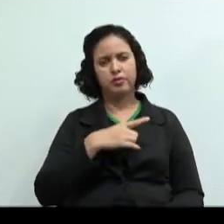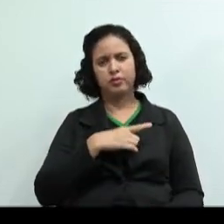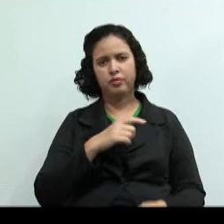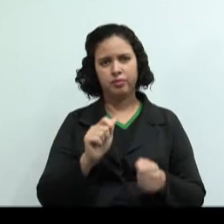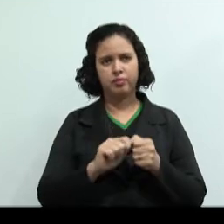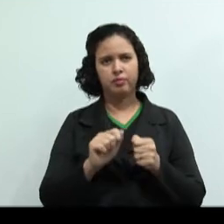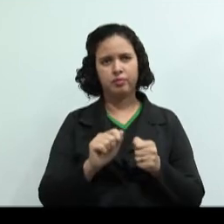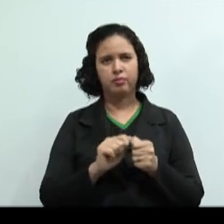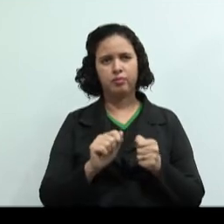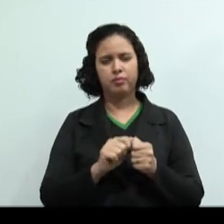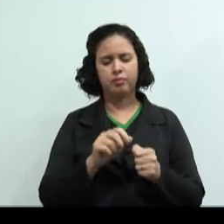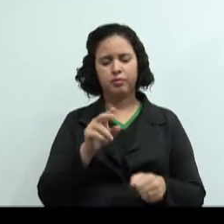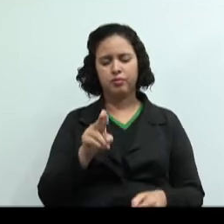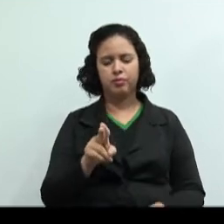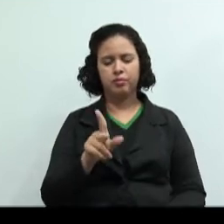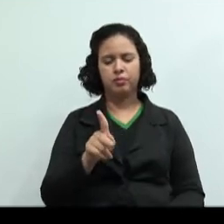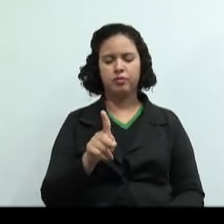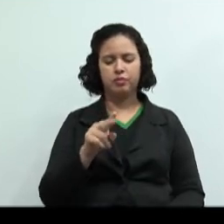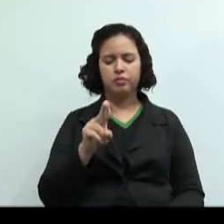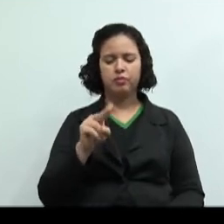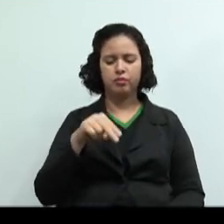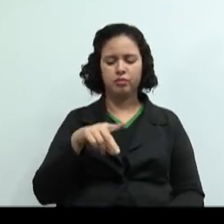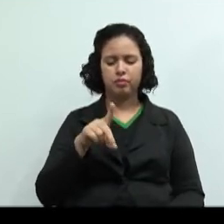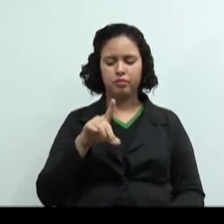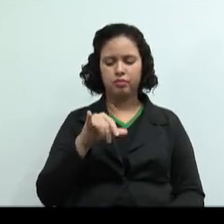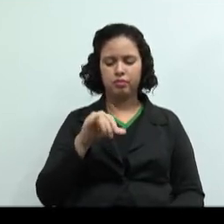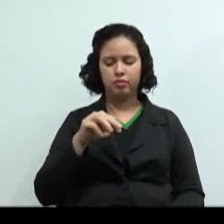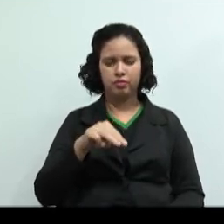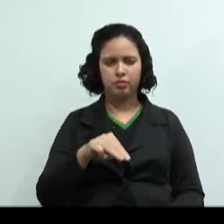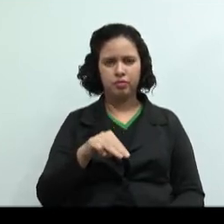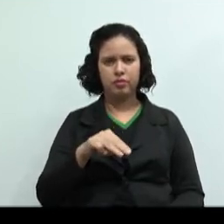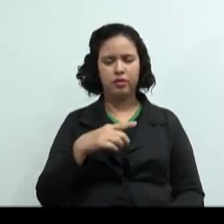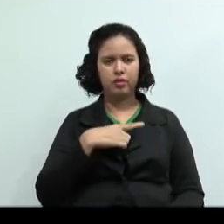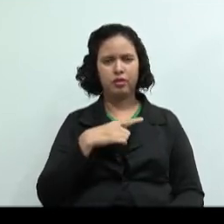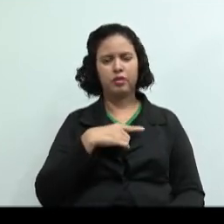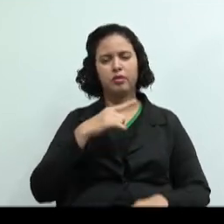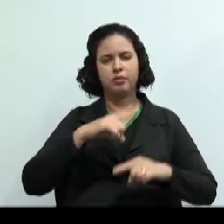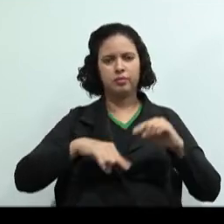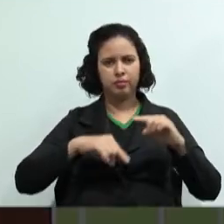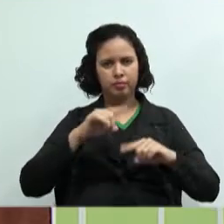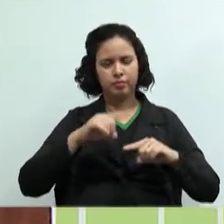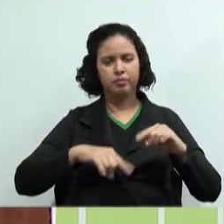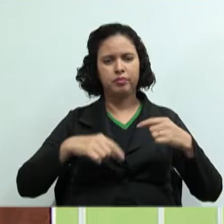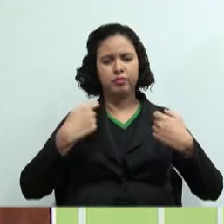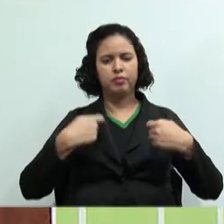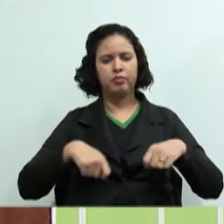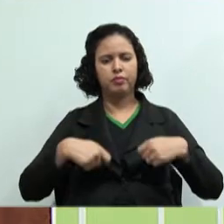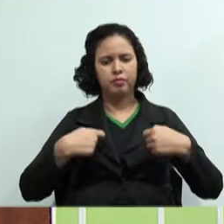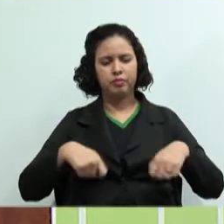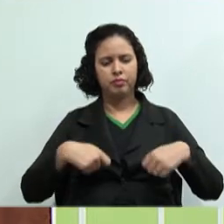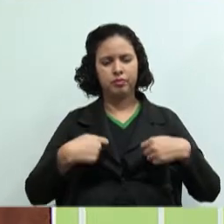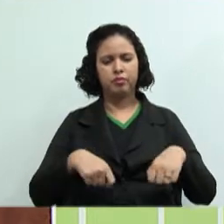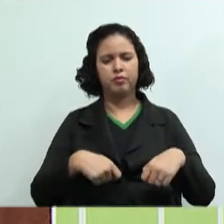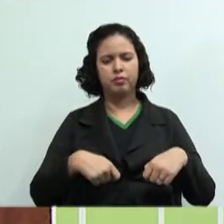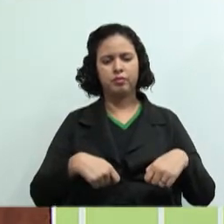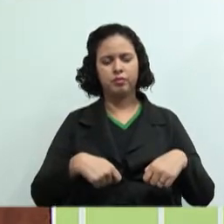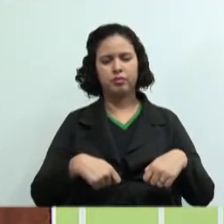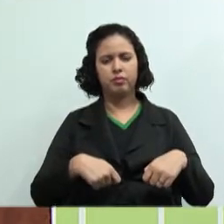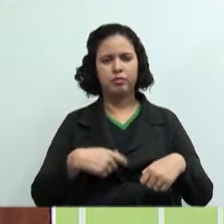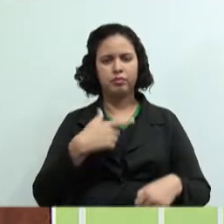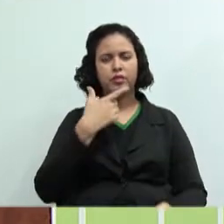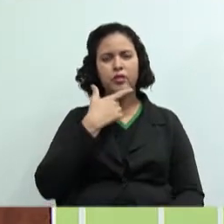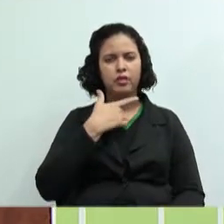do meu pudim, eu tenho a matéria-prima necessária. Então, vamos lá. Eu tenho o quê? Eu tenho o leite